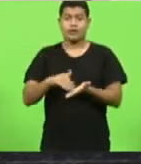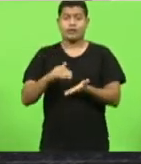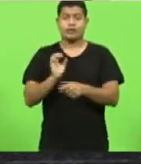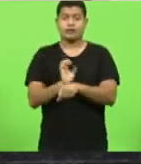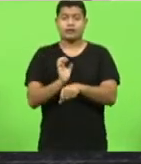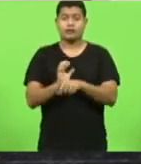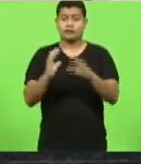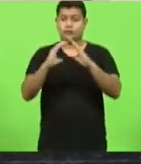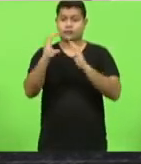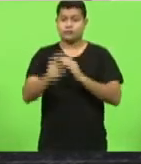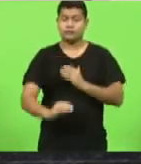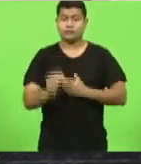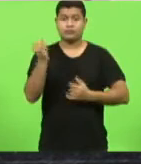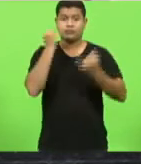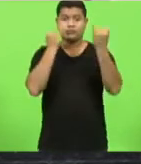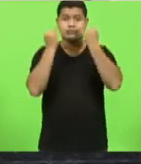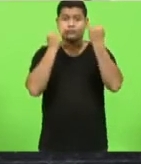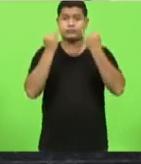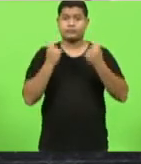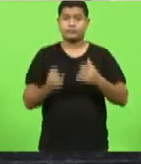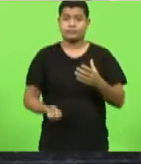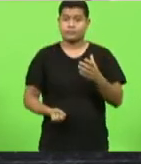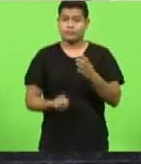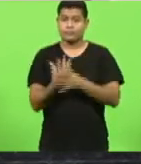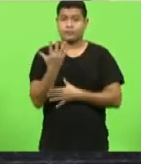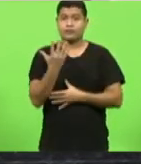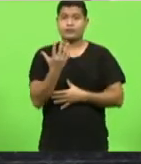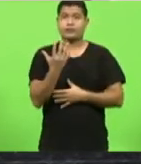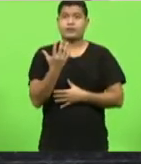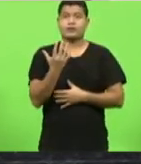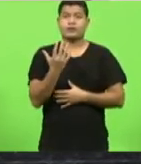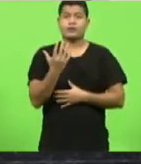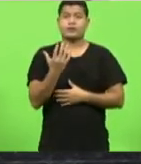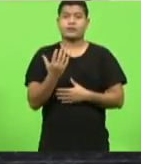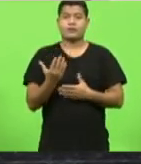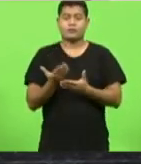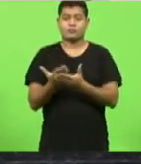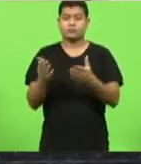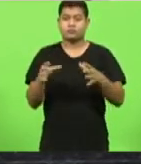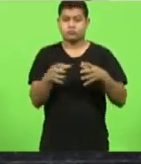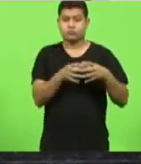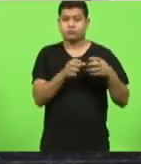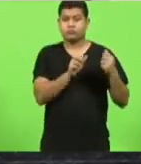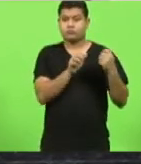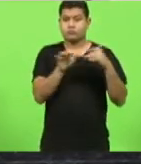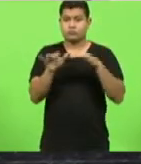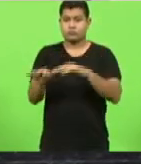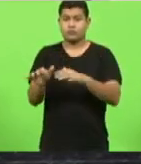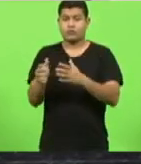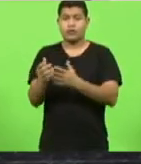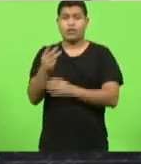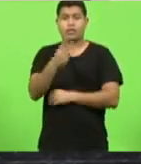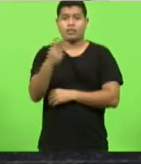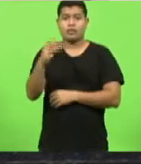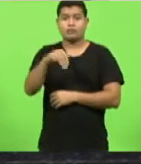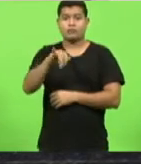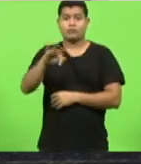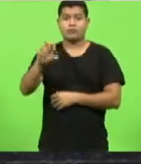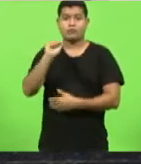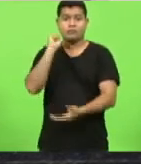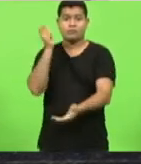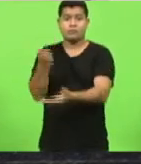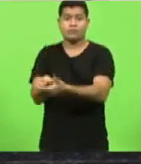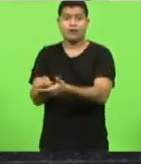acerca da criação de uma força tarefa para buscar 33 milhões pagos de forma